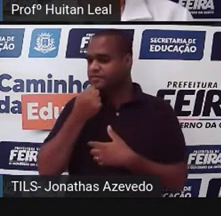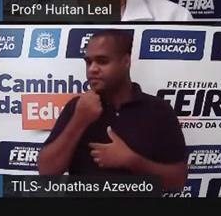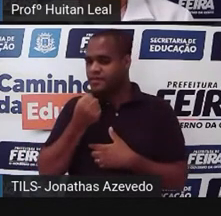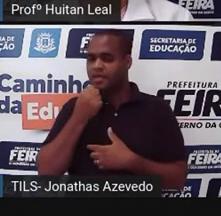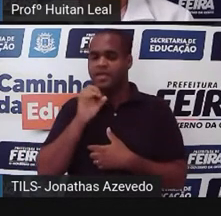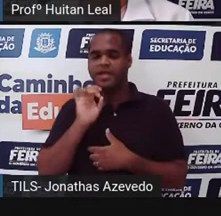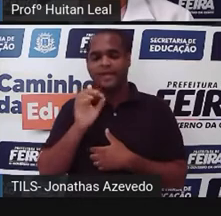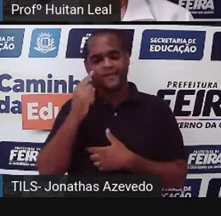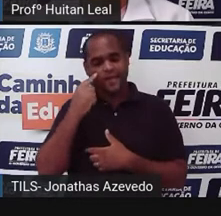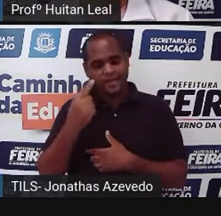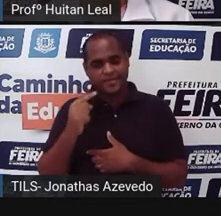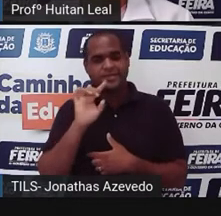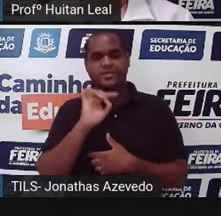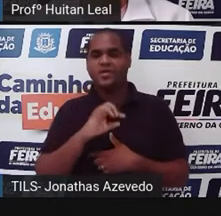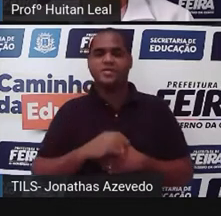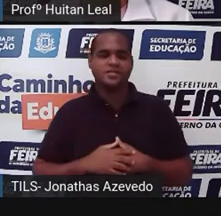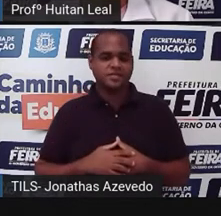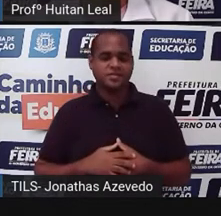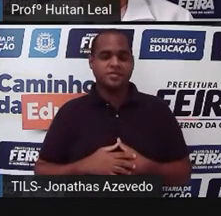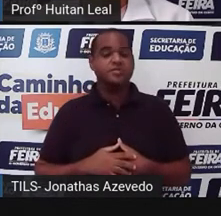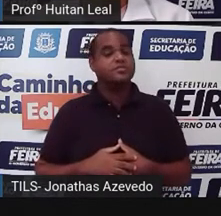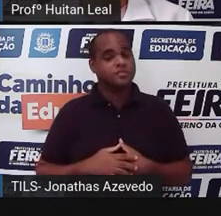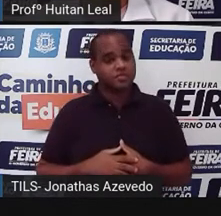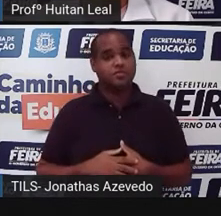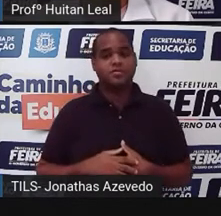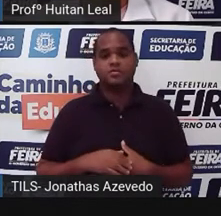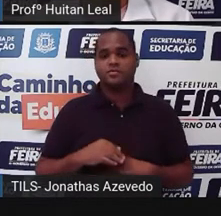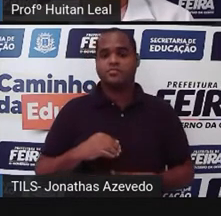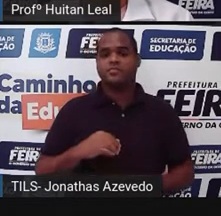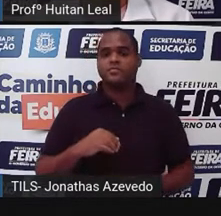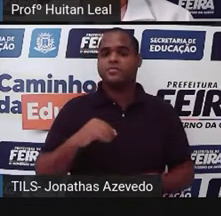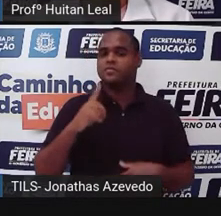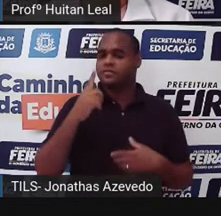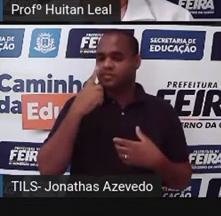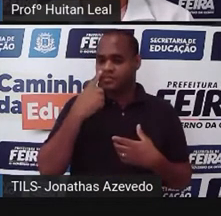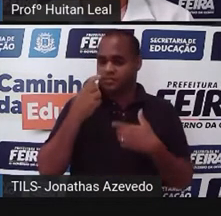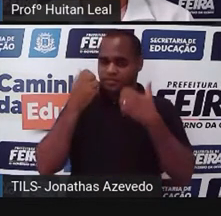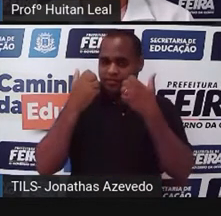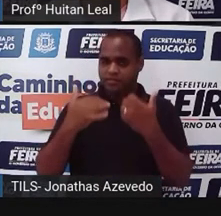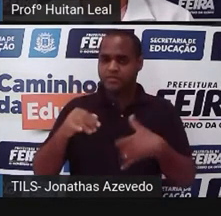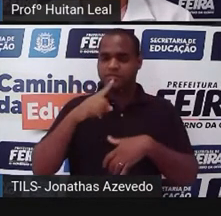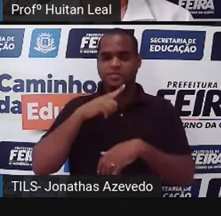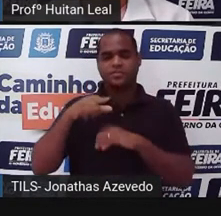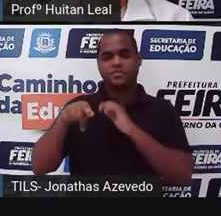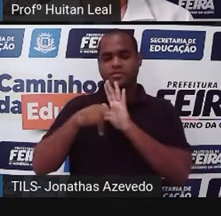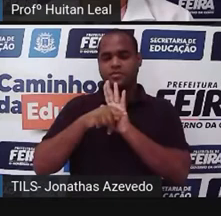observando. E existe o narrador onisciente, que você participa do